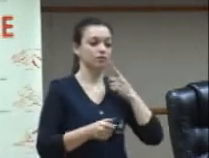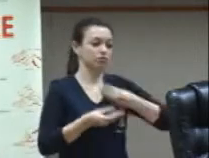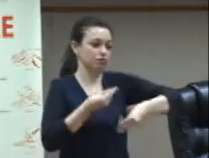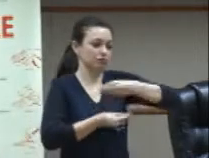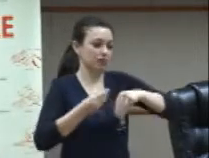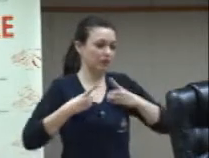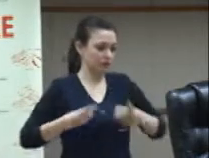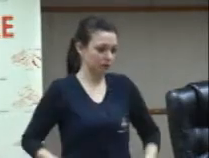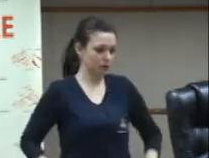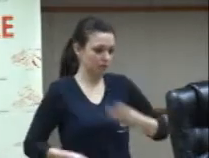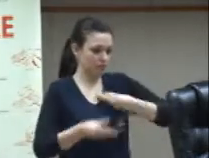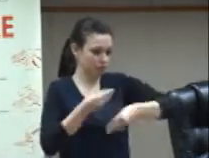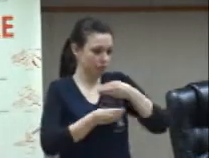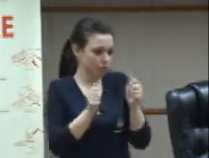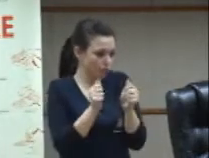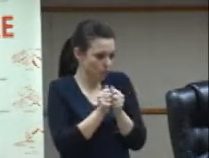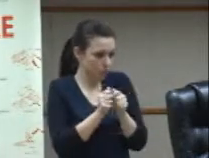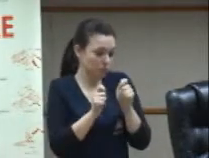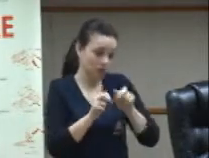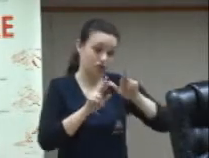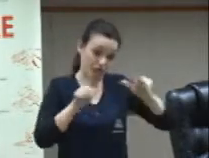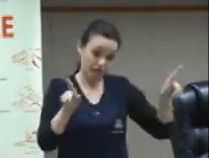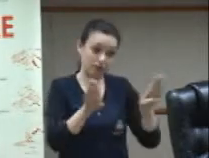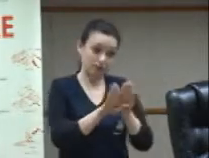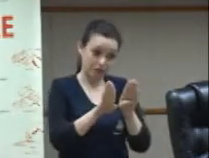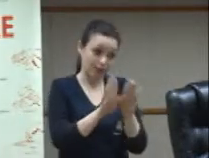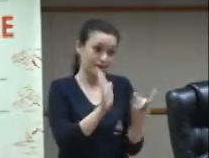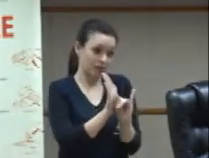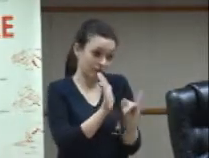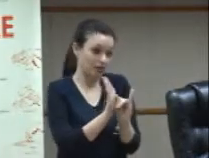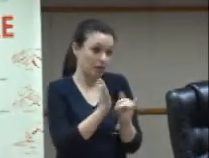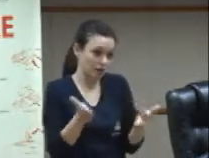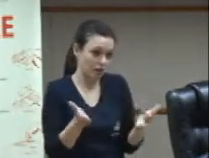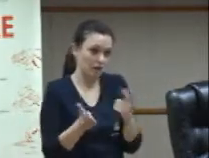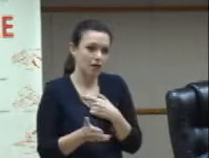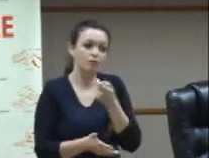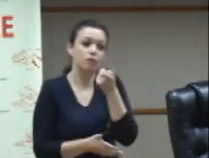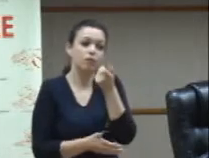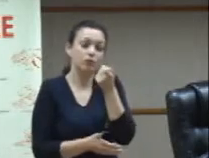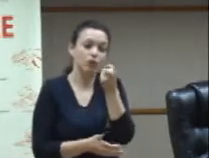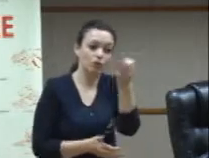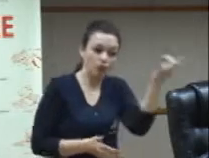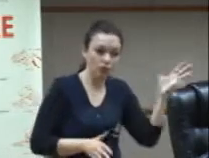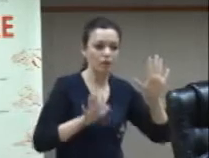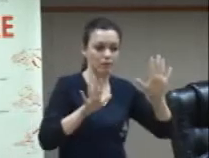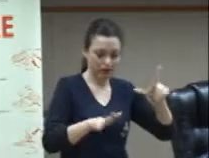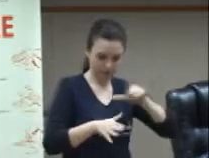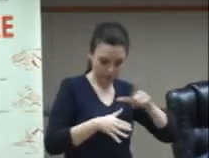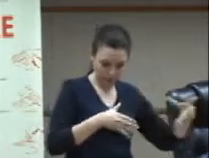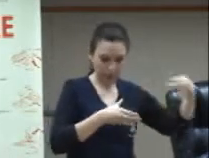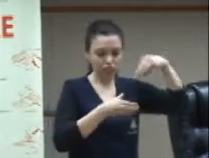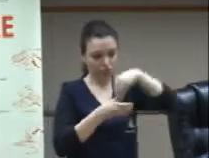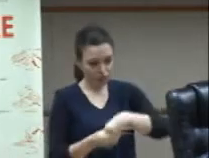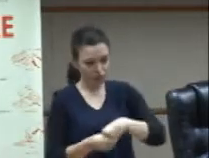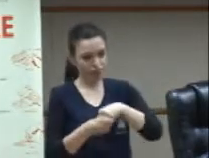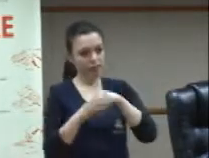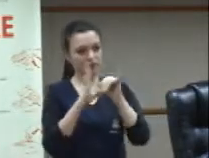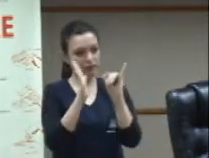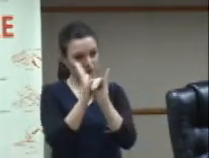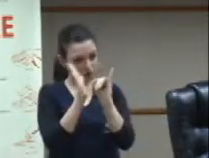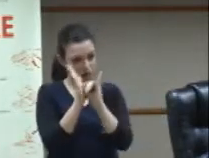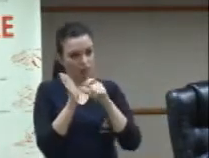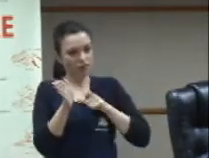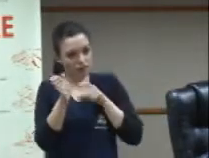essas pessoas que perfazem um grupo diferente também é um recorte menor mas está englobado dentro das identidades